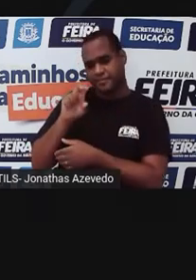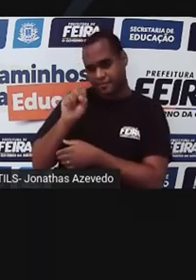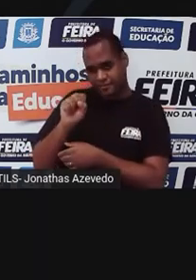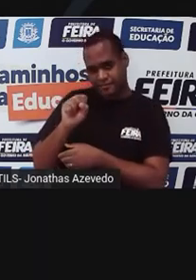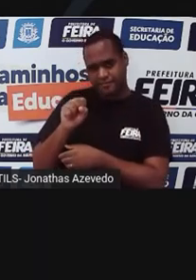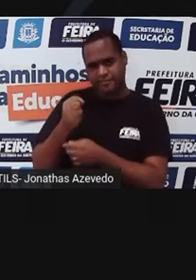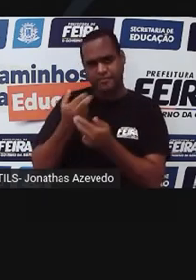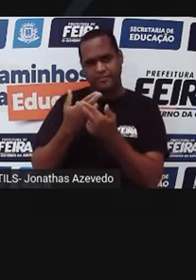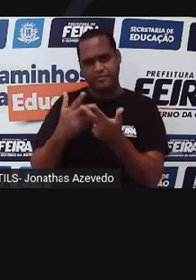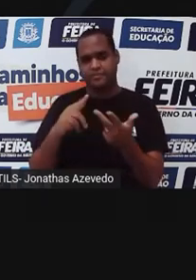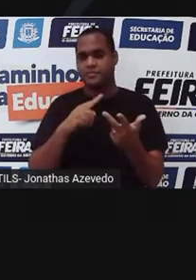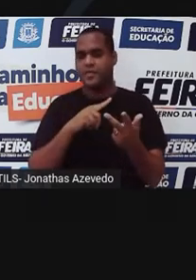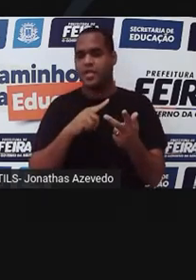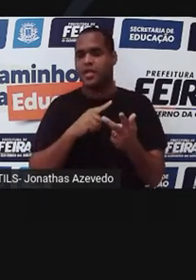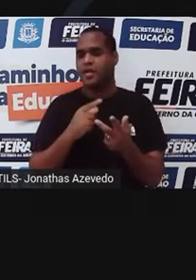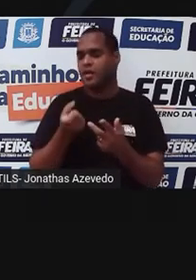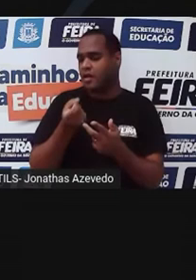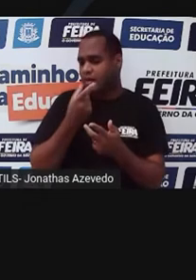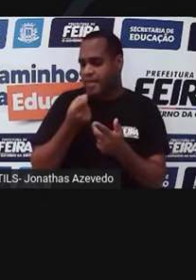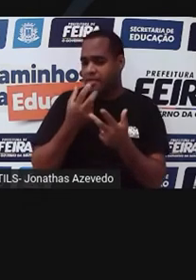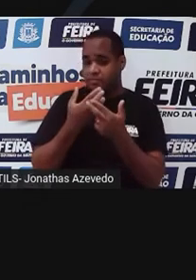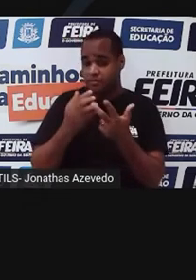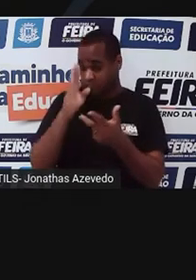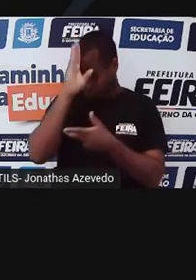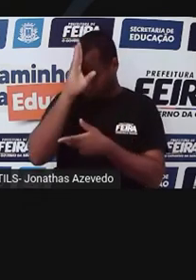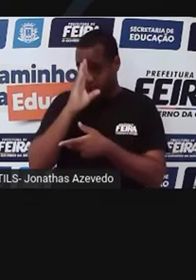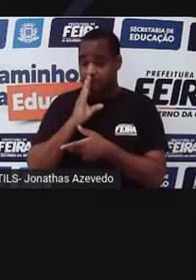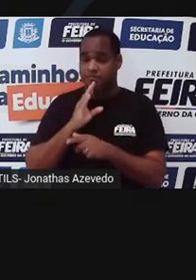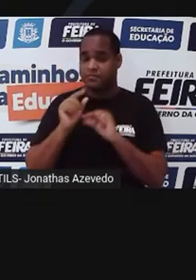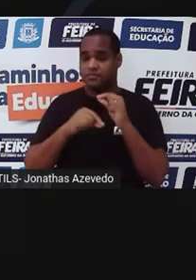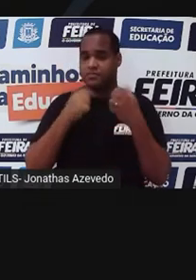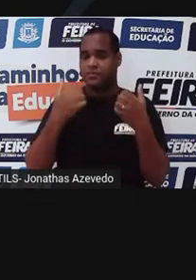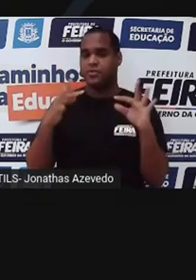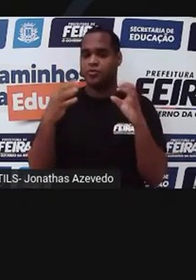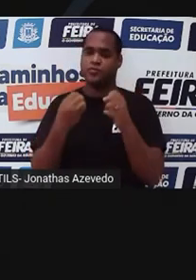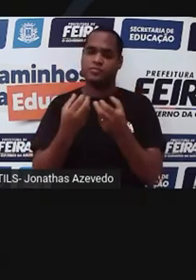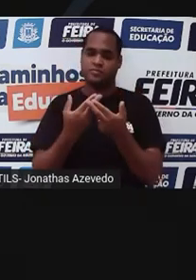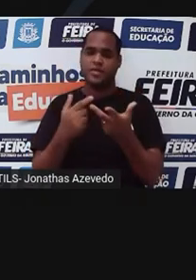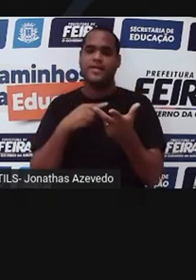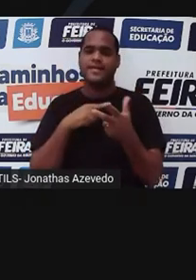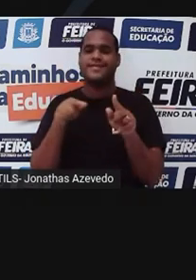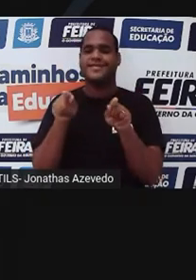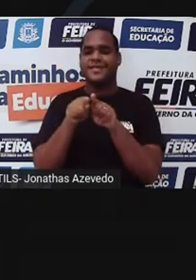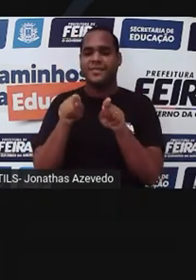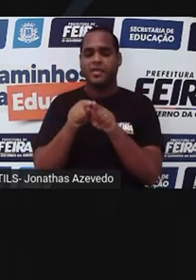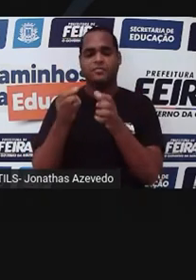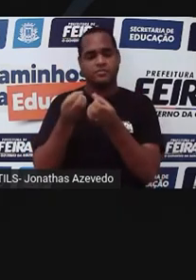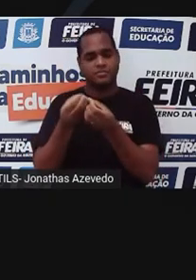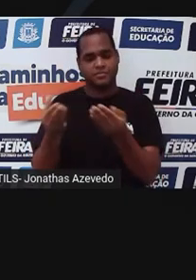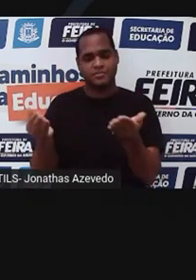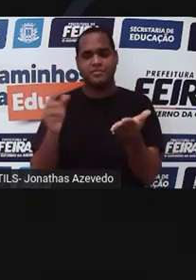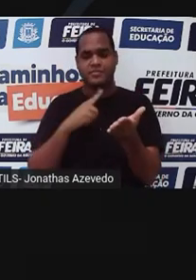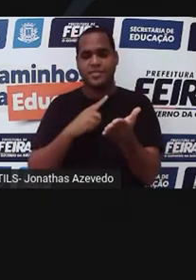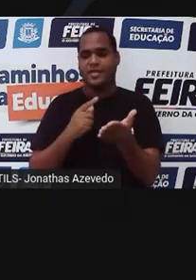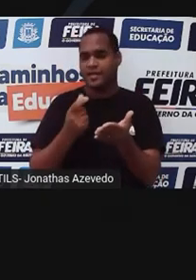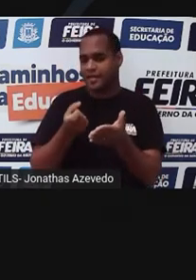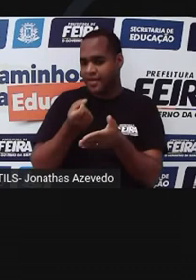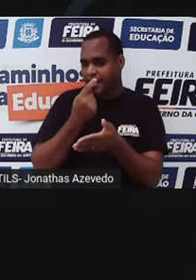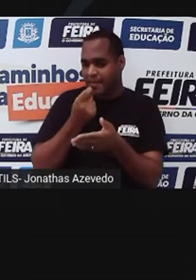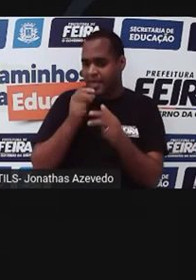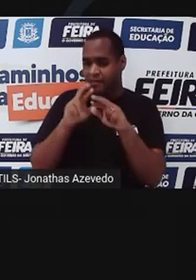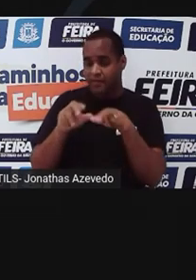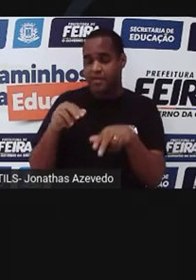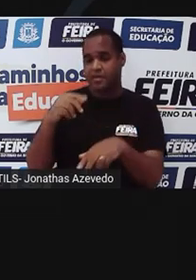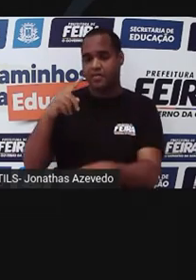oferece os medicamentos gratuitamente para todos, como oferece também medicamentos da chamada